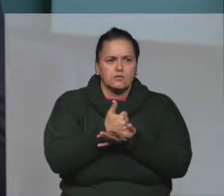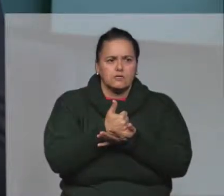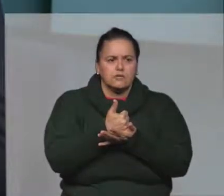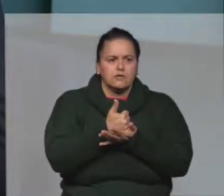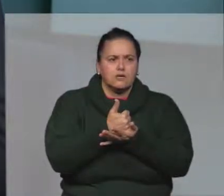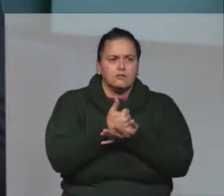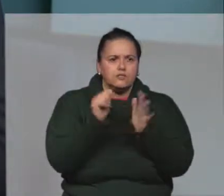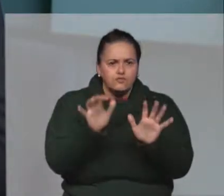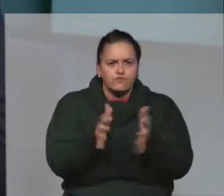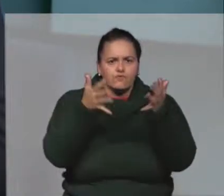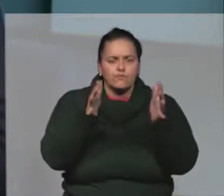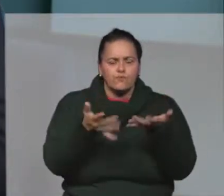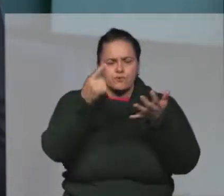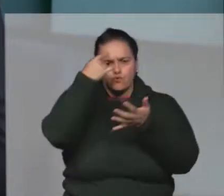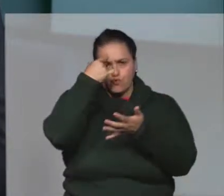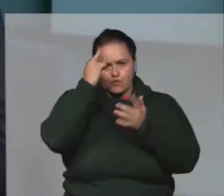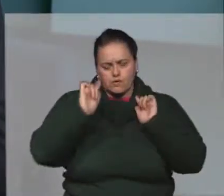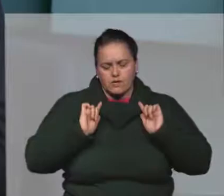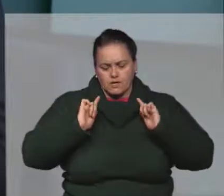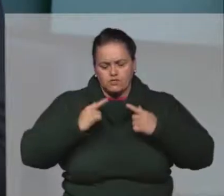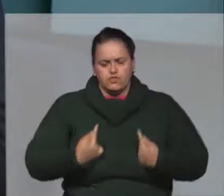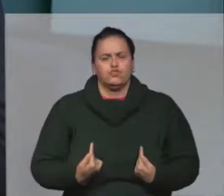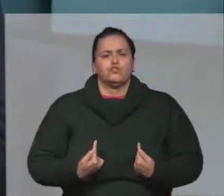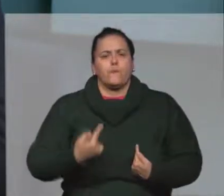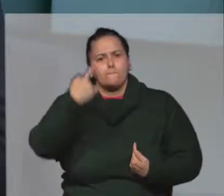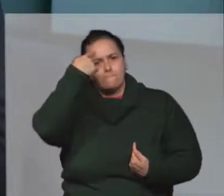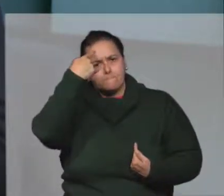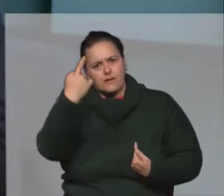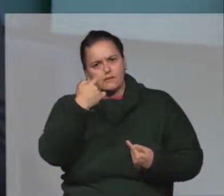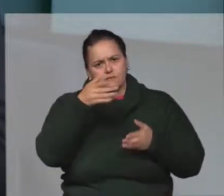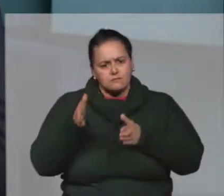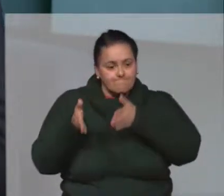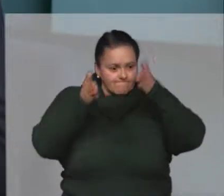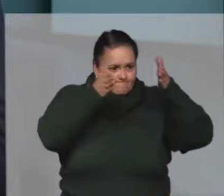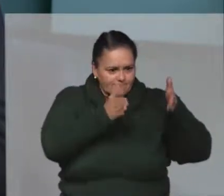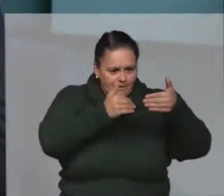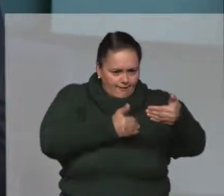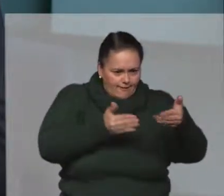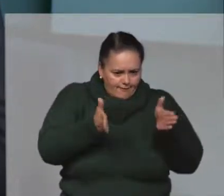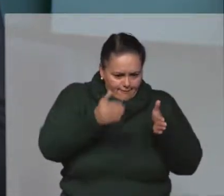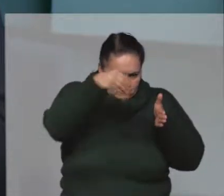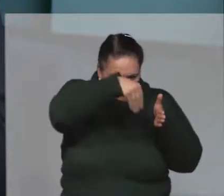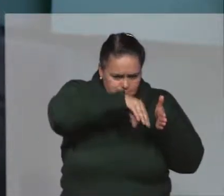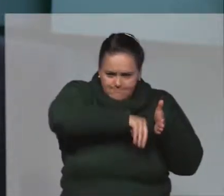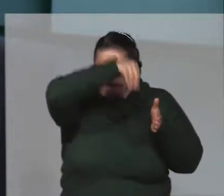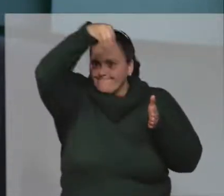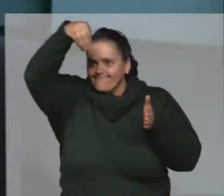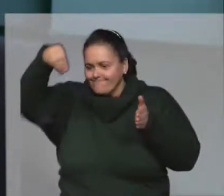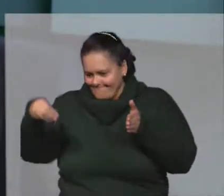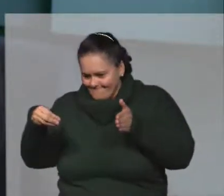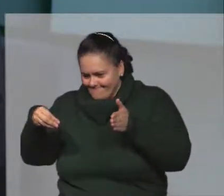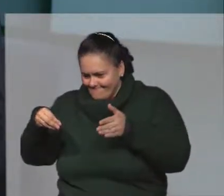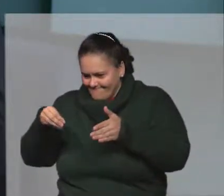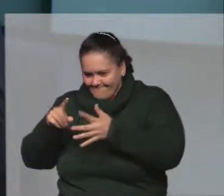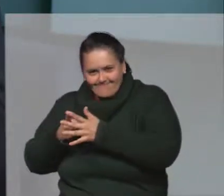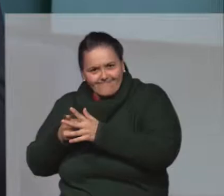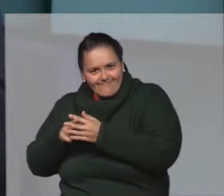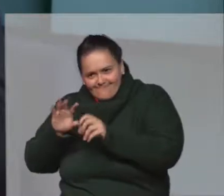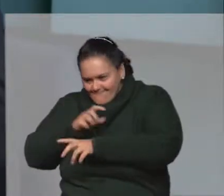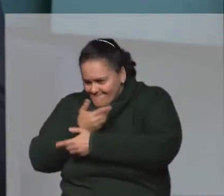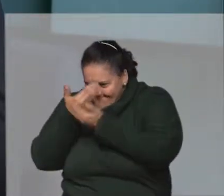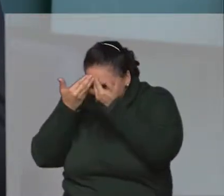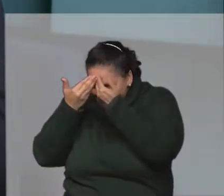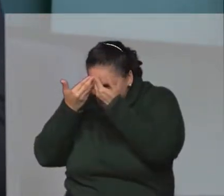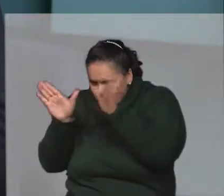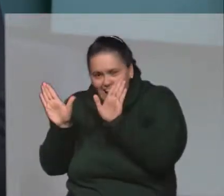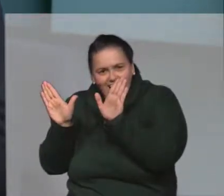vai fomentar a ideia de que o gestor pense um pouco fora da caixa, utiliza então essas técnicas, essas ferramentas que